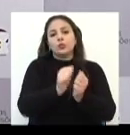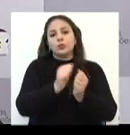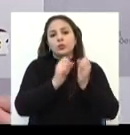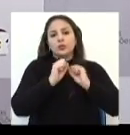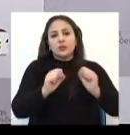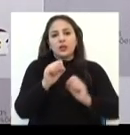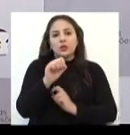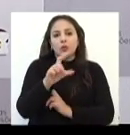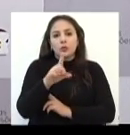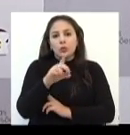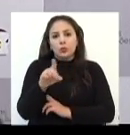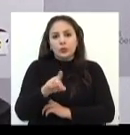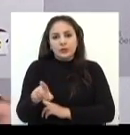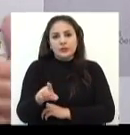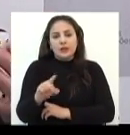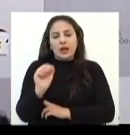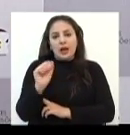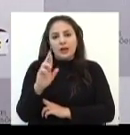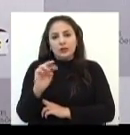Luiz Arthur, ele recebeu nós.